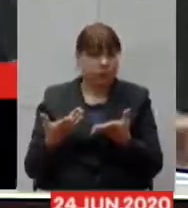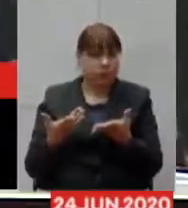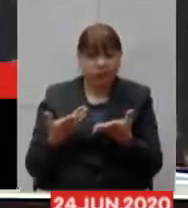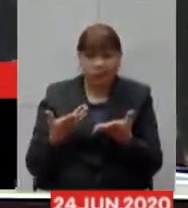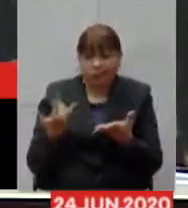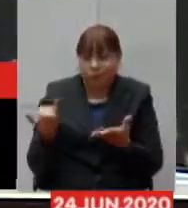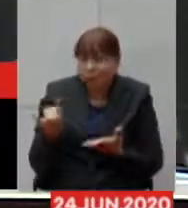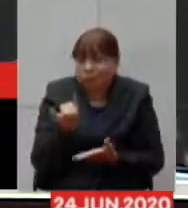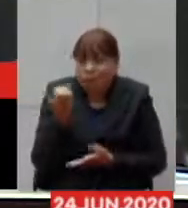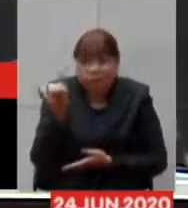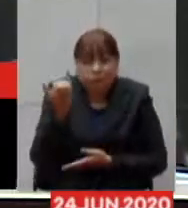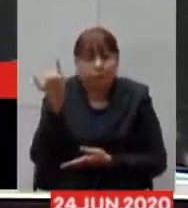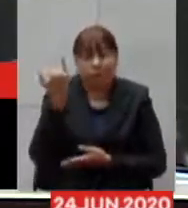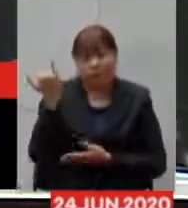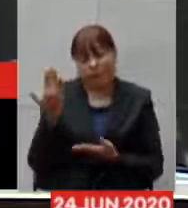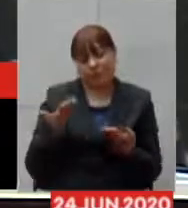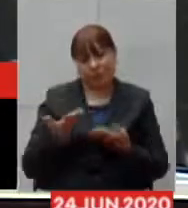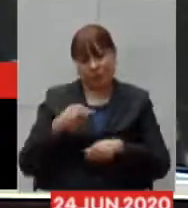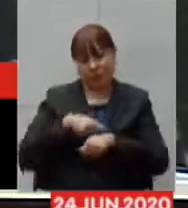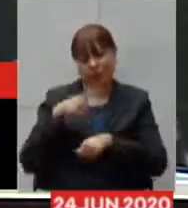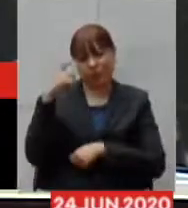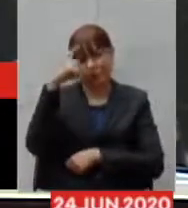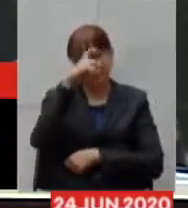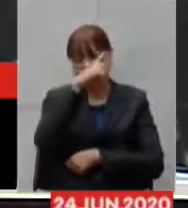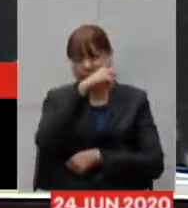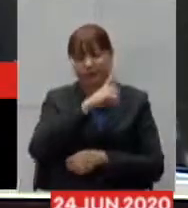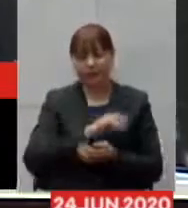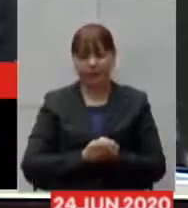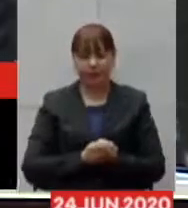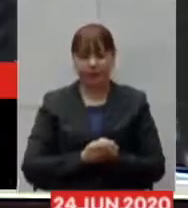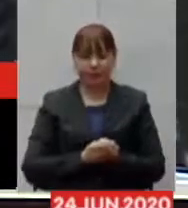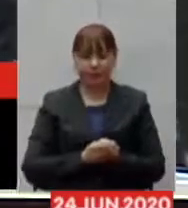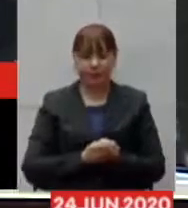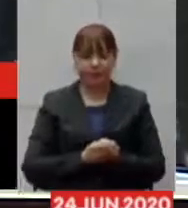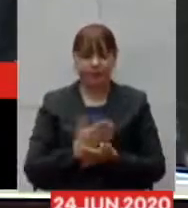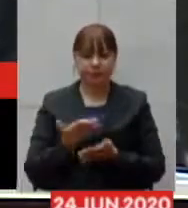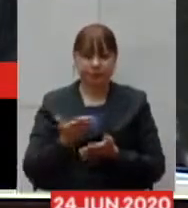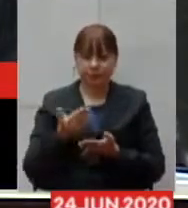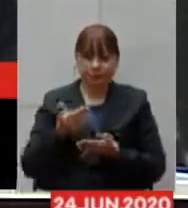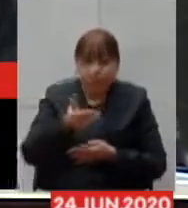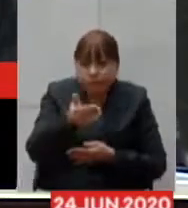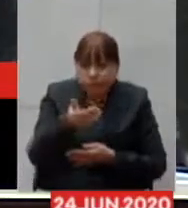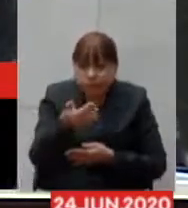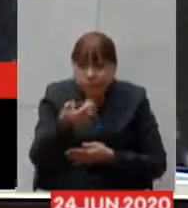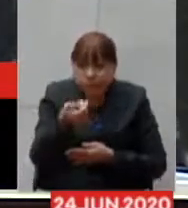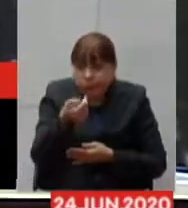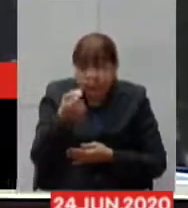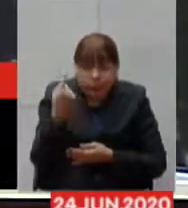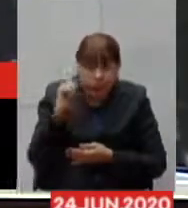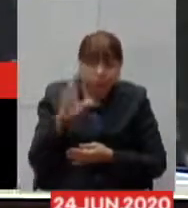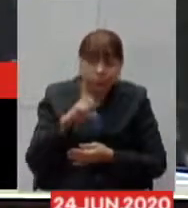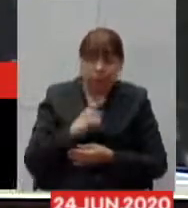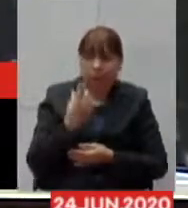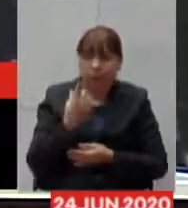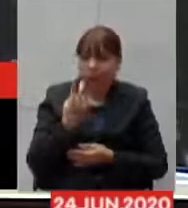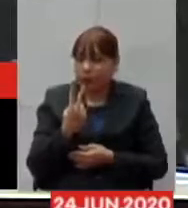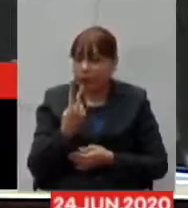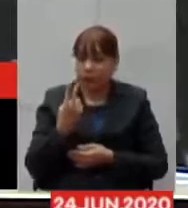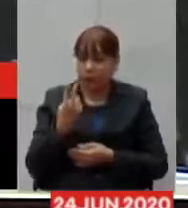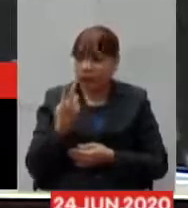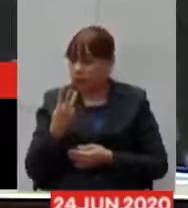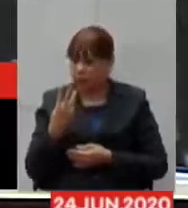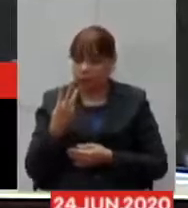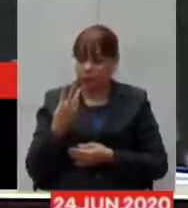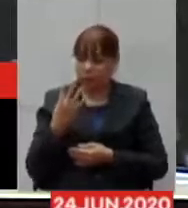fundamentais né nesse momento difícil daqui a poucos dias nós vamos ter aí dois, três, quatro mil casos por dia